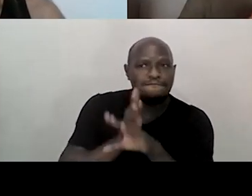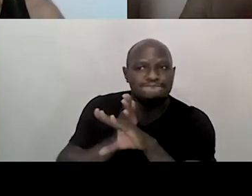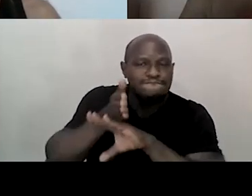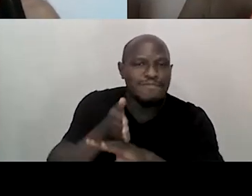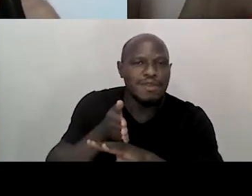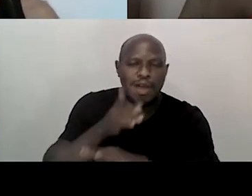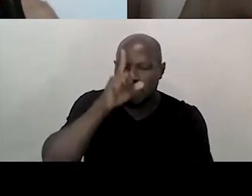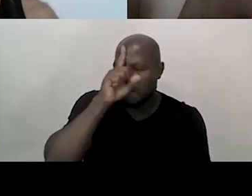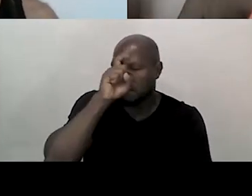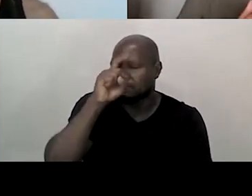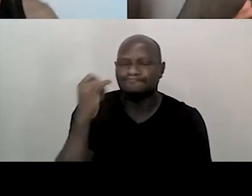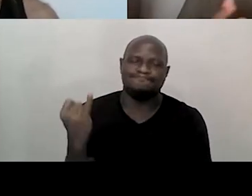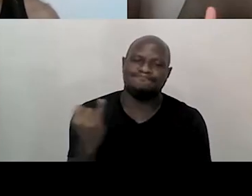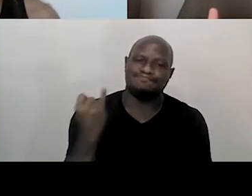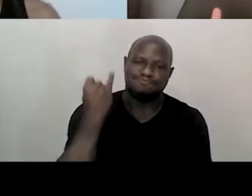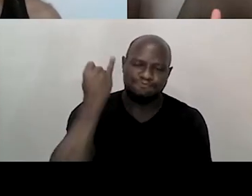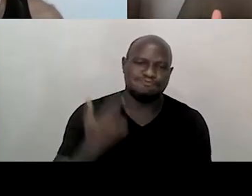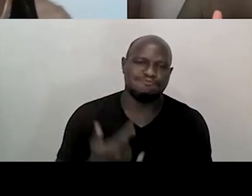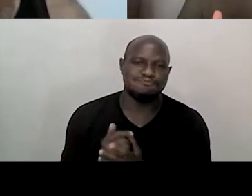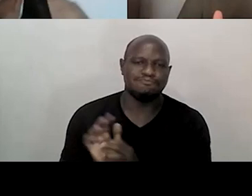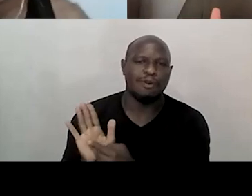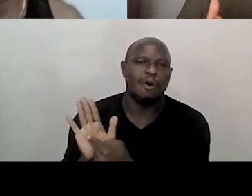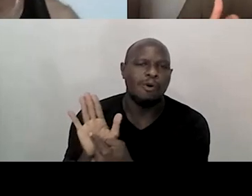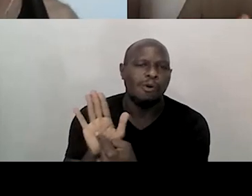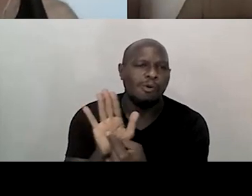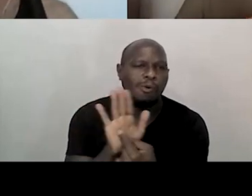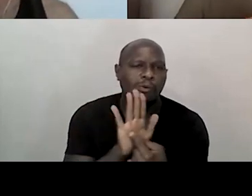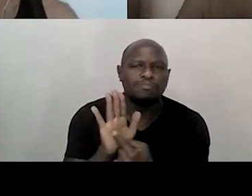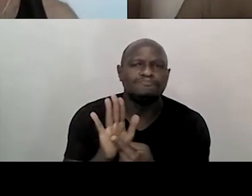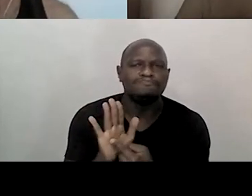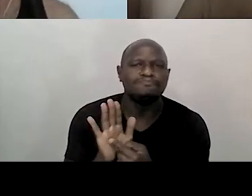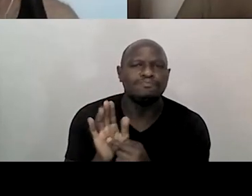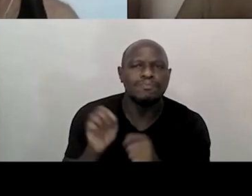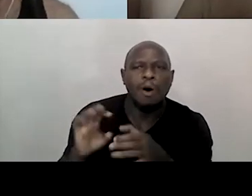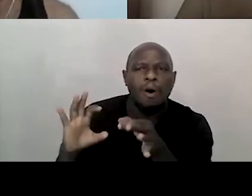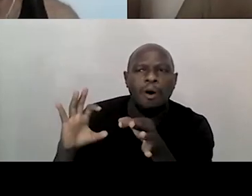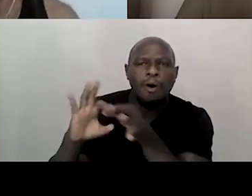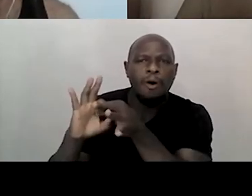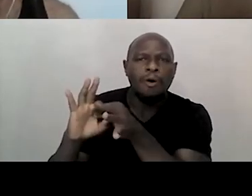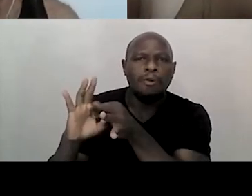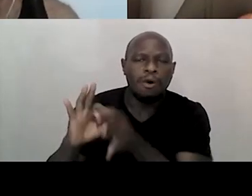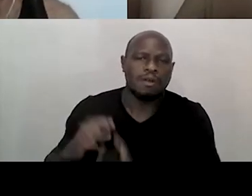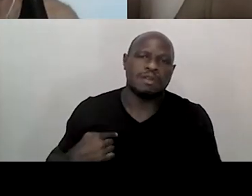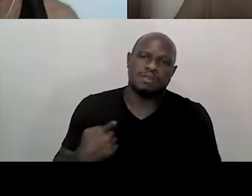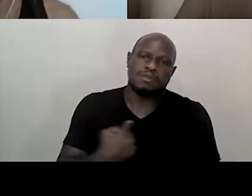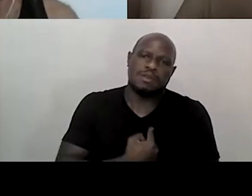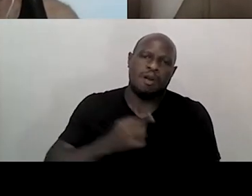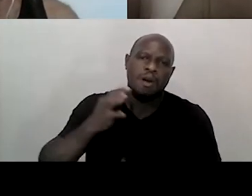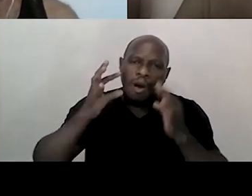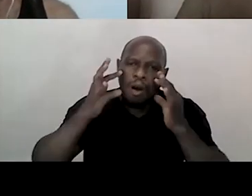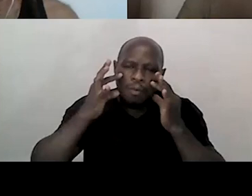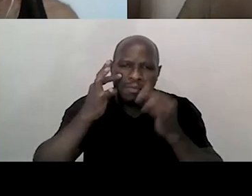fundamental, é reveladora para que a gente possa se conectar com a nossa humanidade,